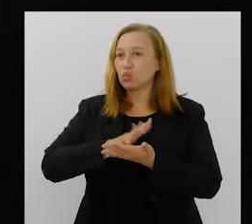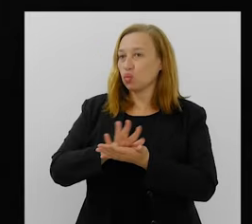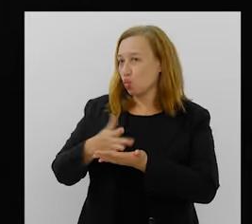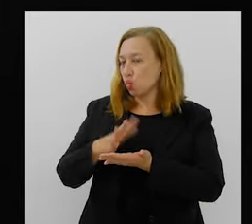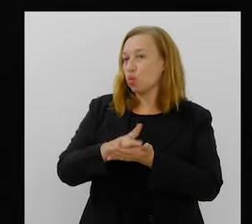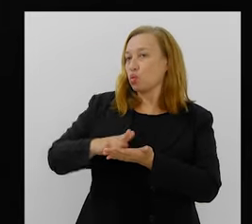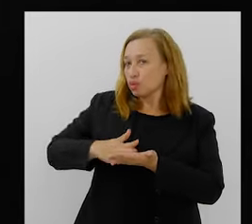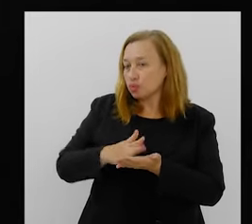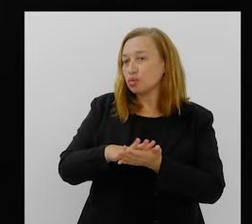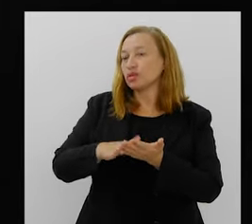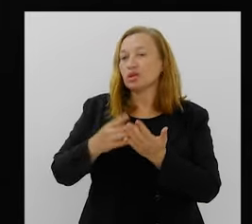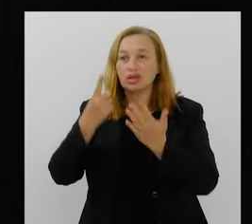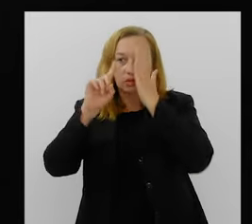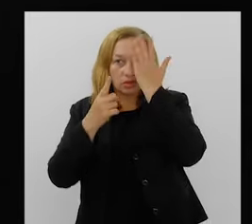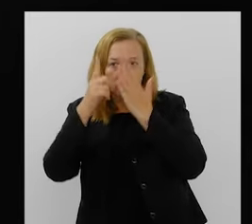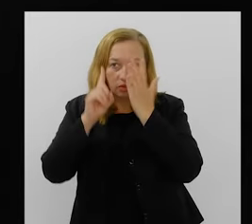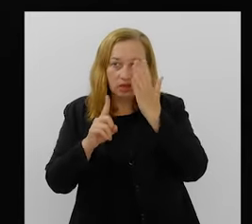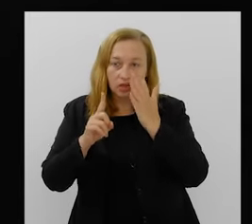carnaval,